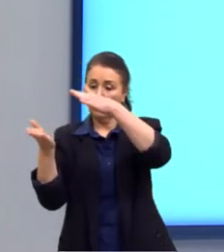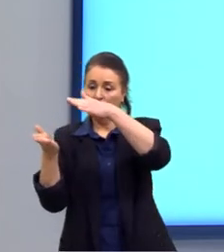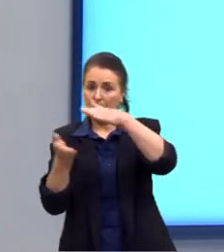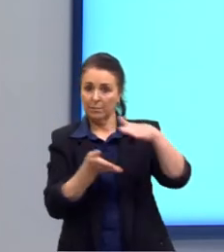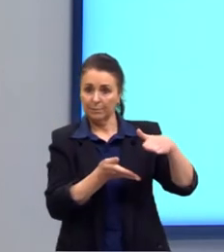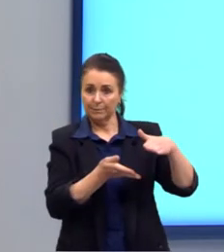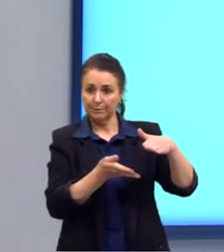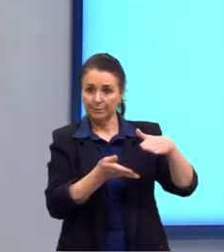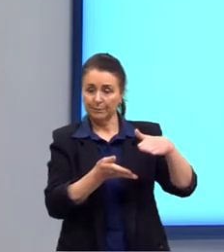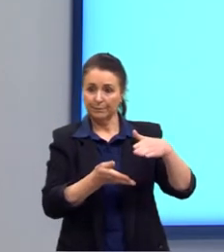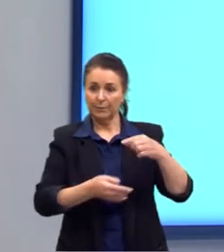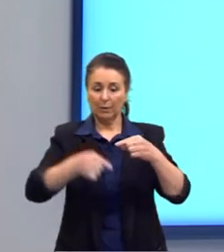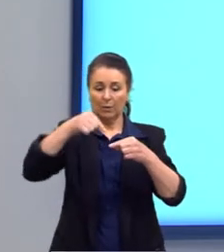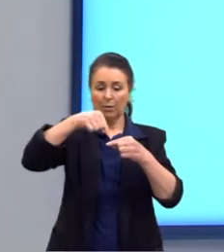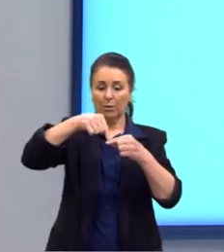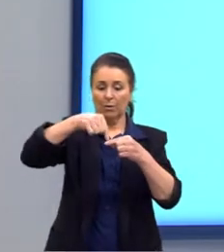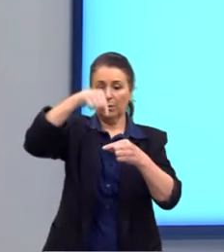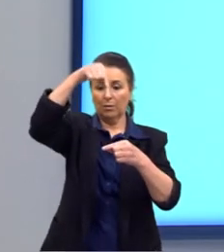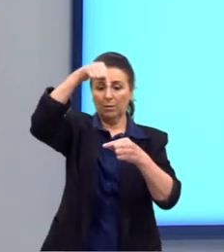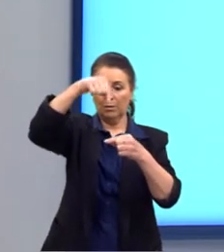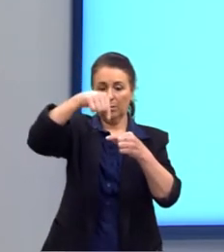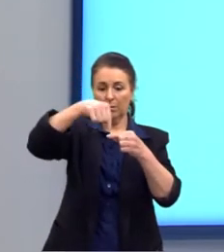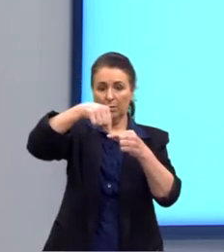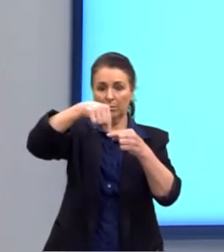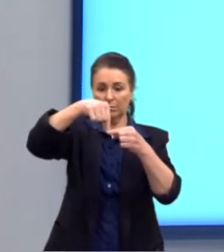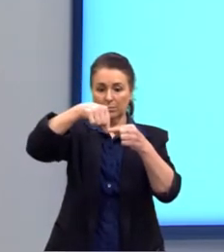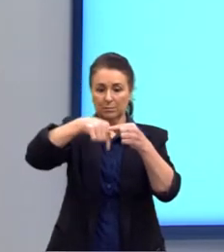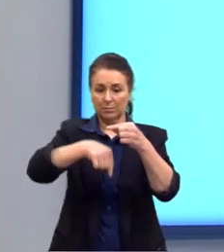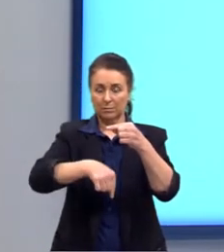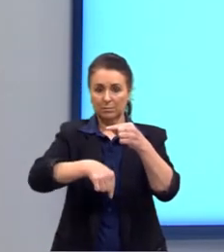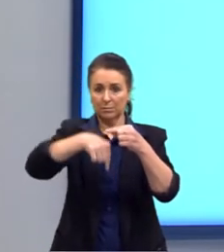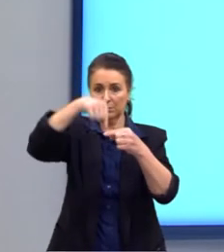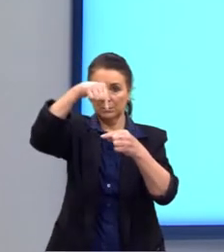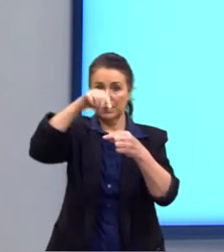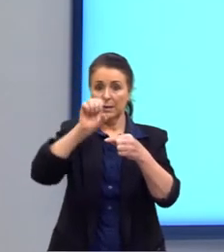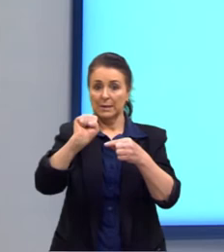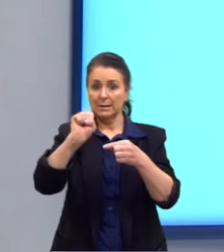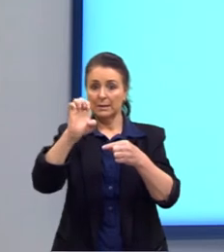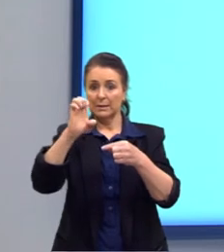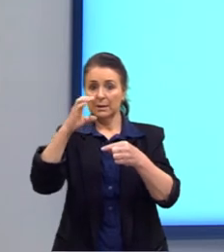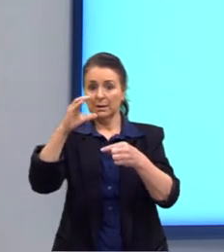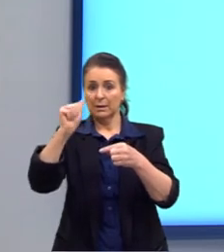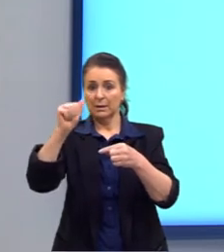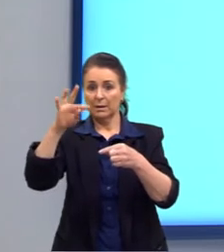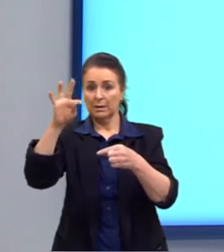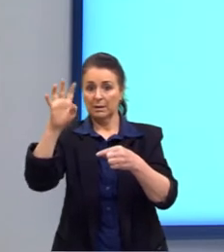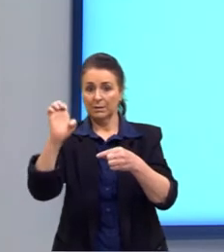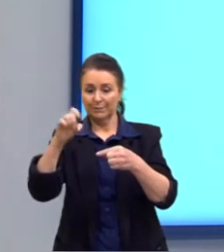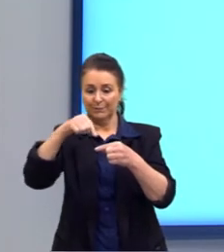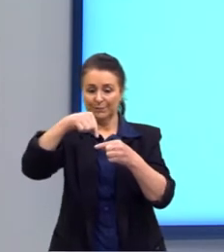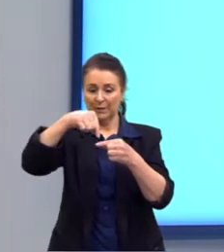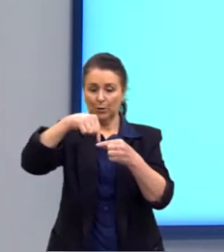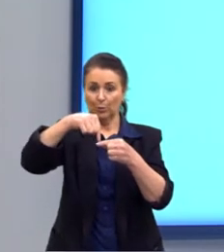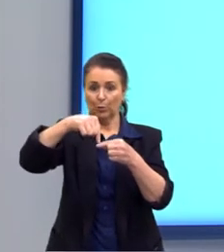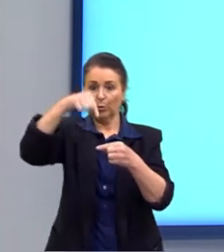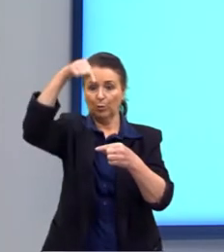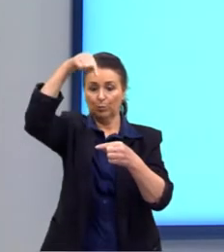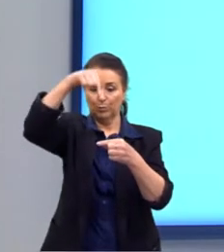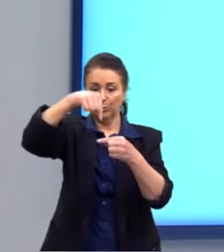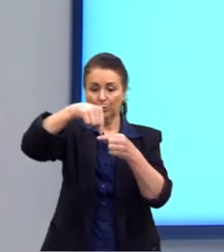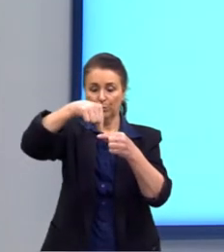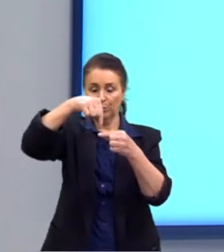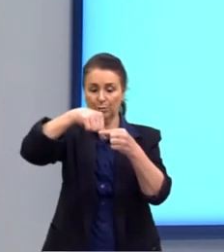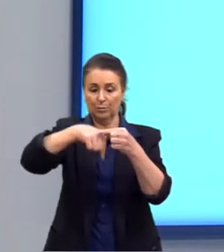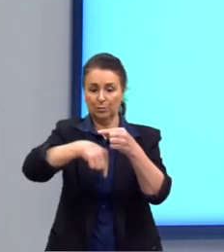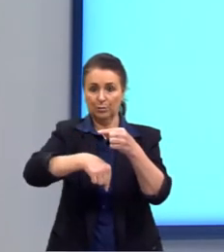cruza com o plano, né? Ela corta o plano em um ponto, recebe o nome de secante. E reta